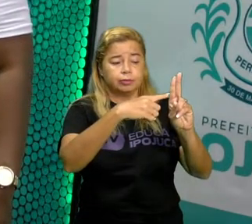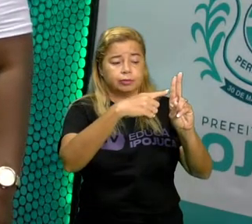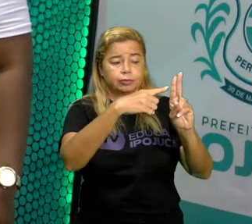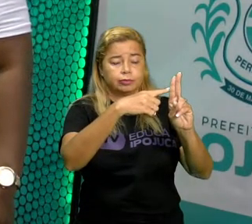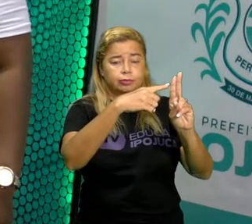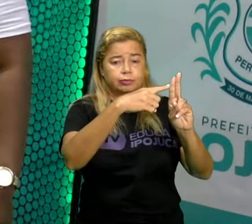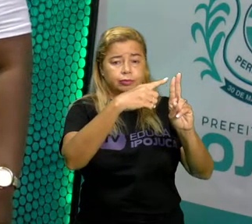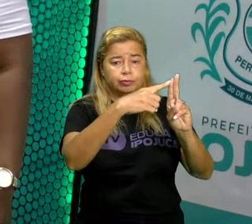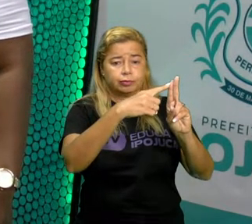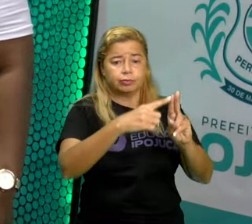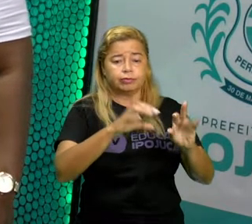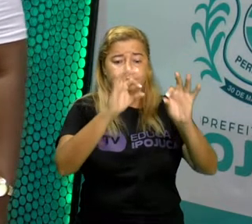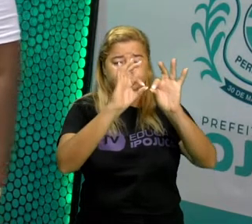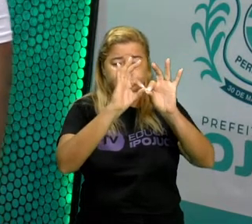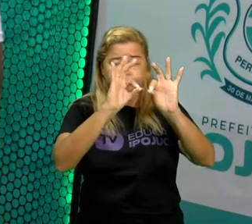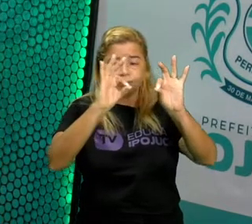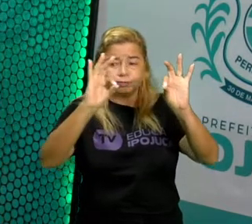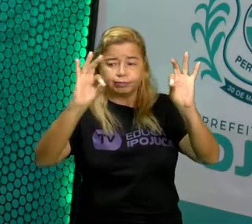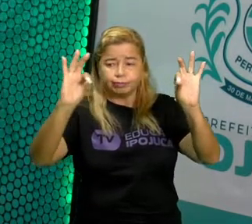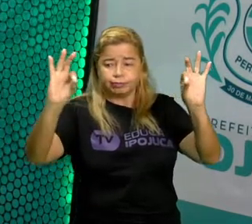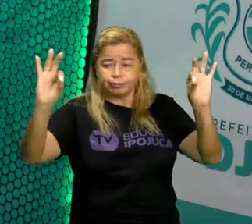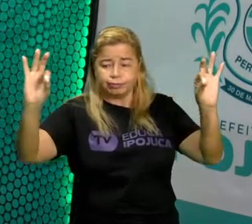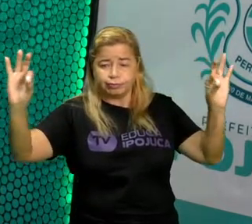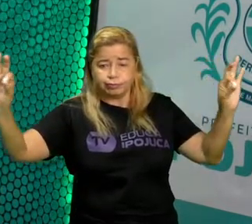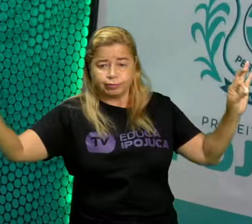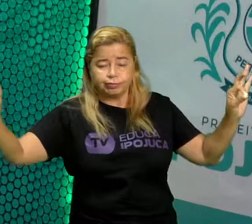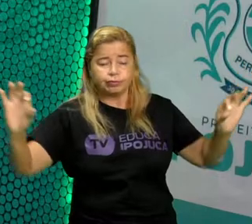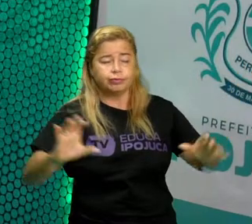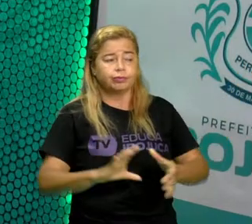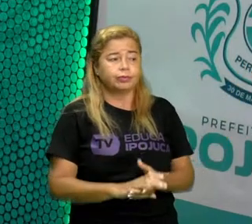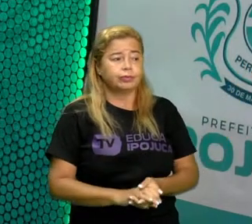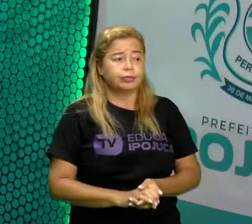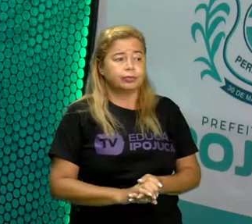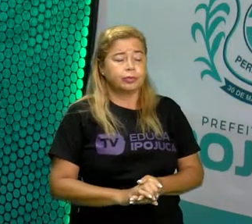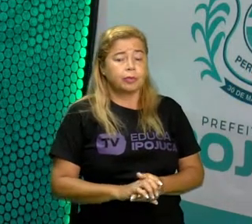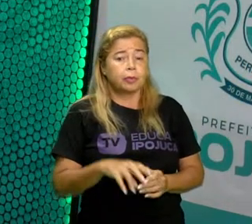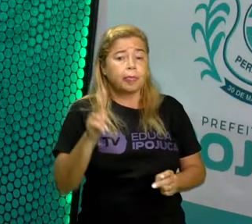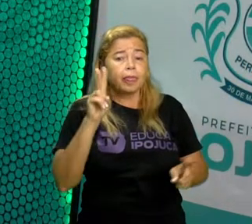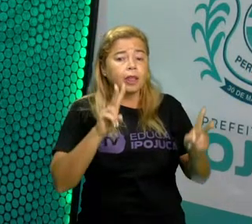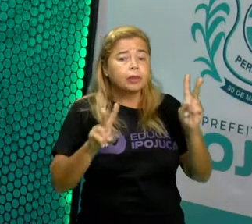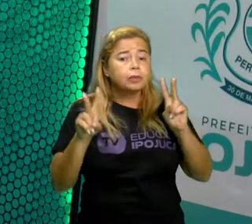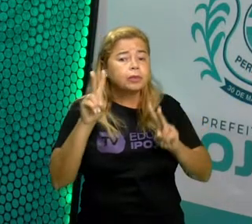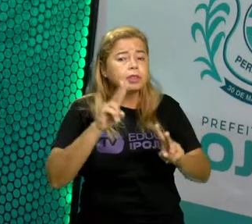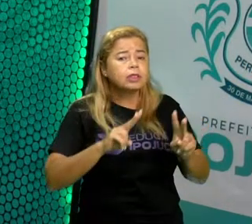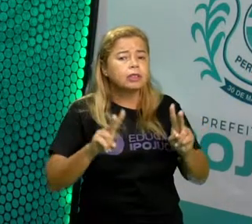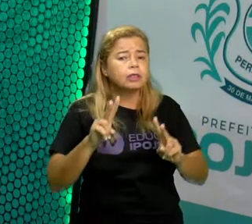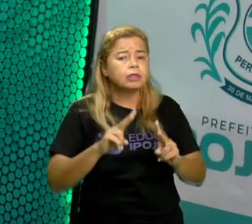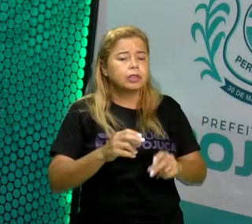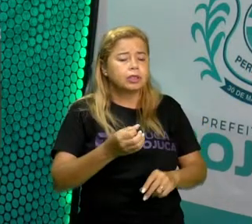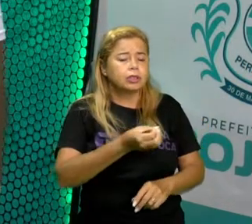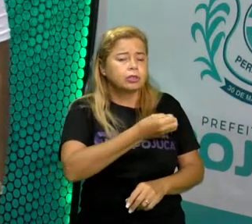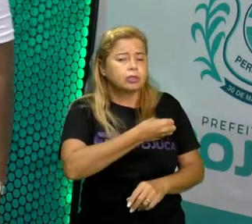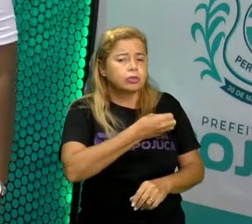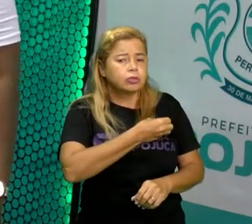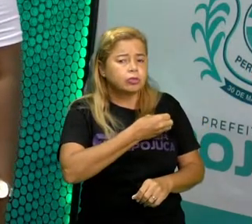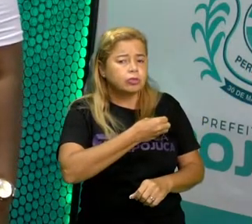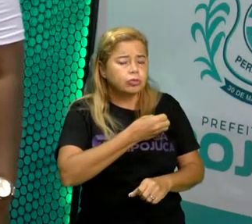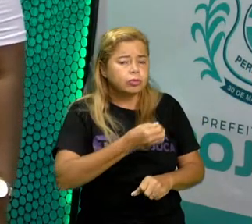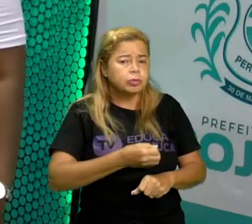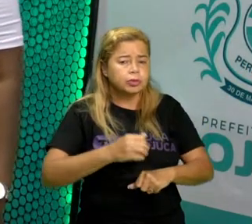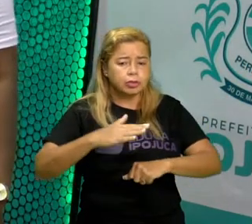horizontal. Certo? Observe que os números vão crescendo de valores.